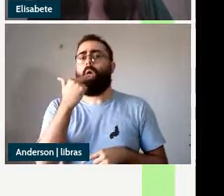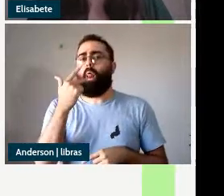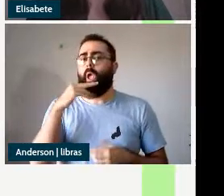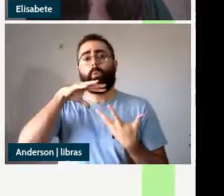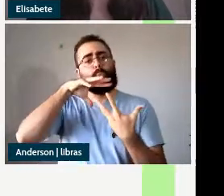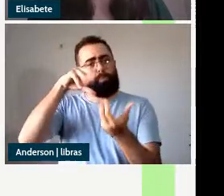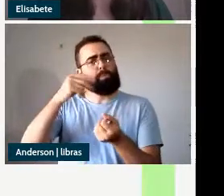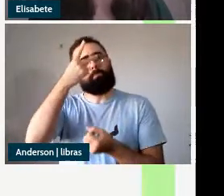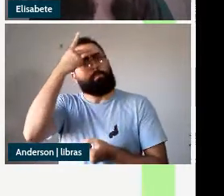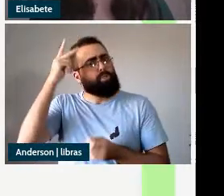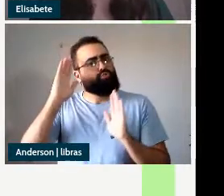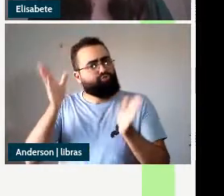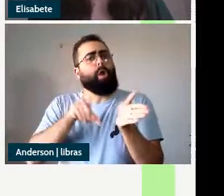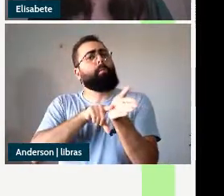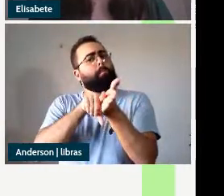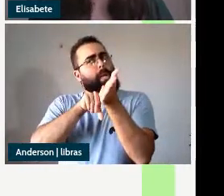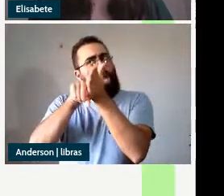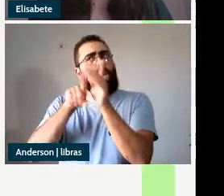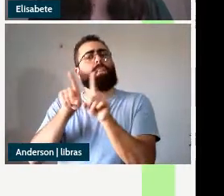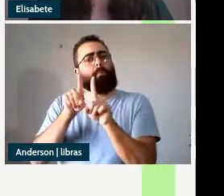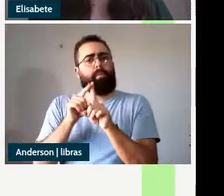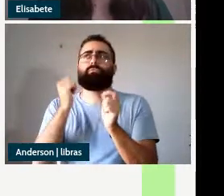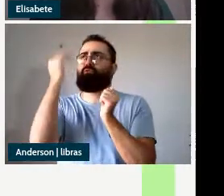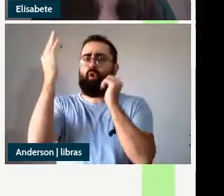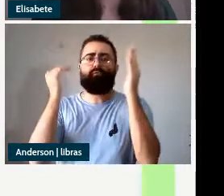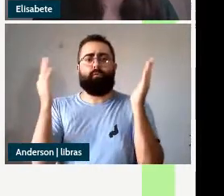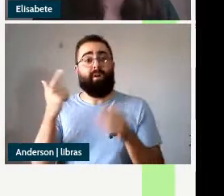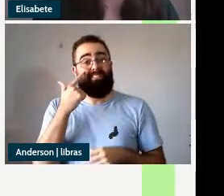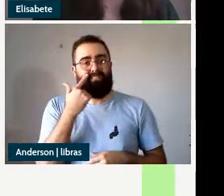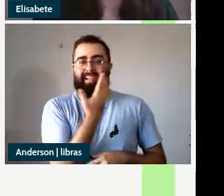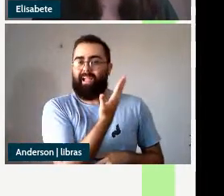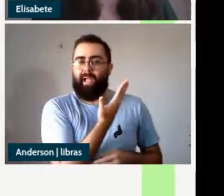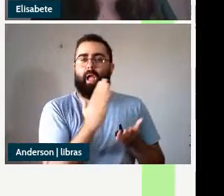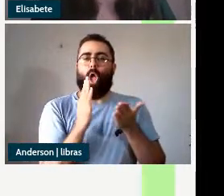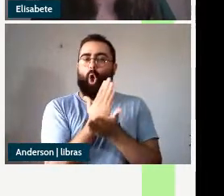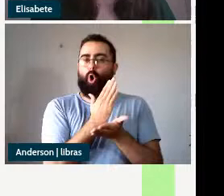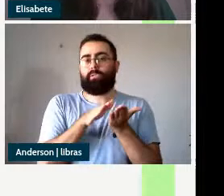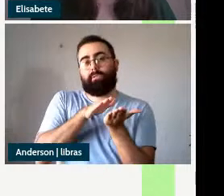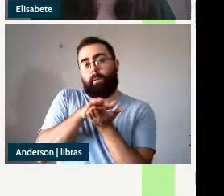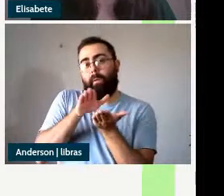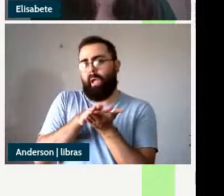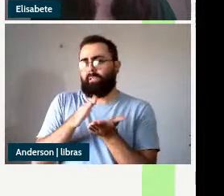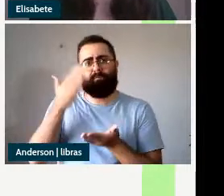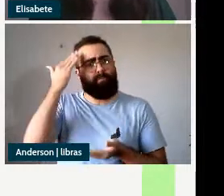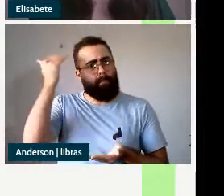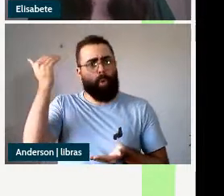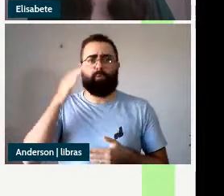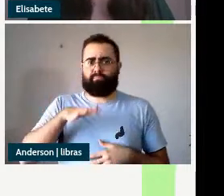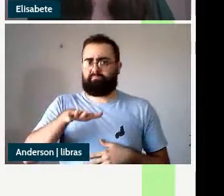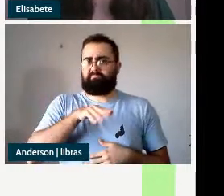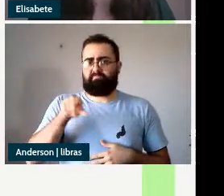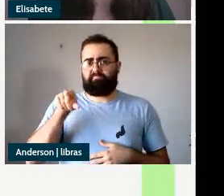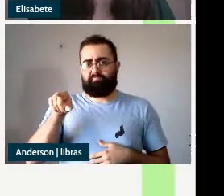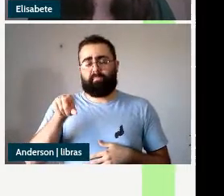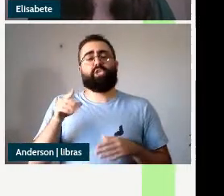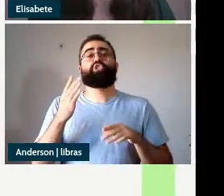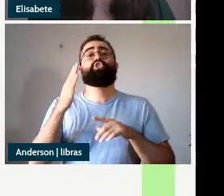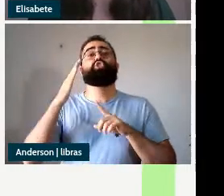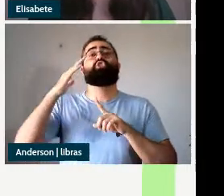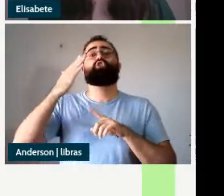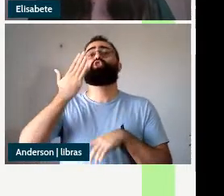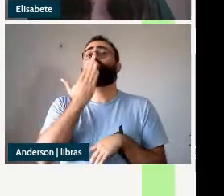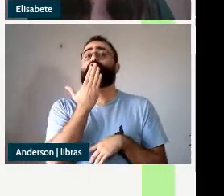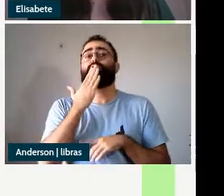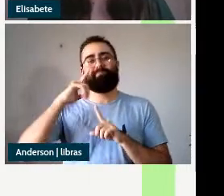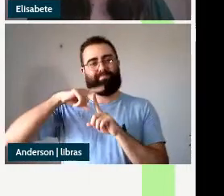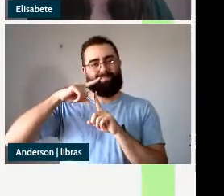intensa discussão então aí eu cito alguns trabalhos que são clássicos sobre o assunto e no caso do português brasileiro